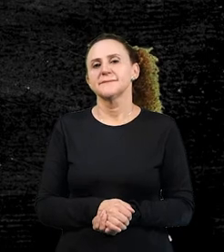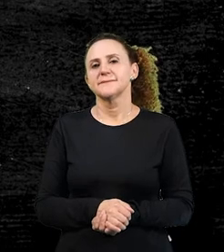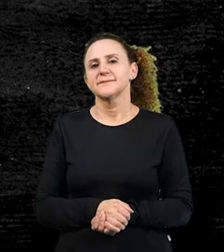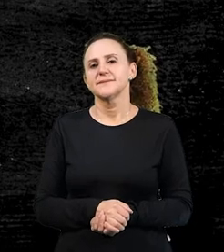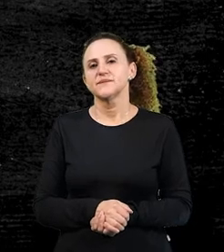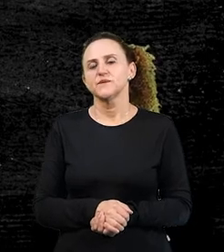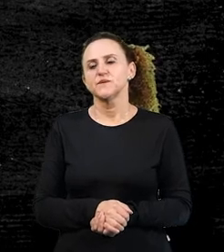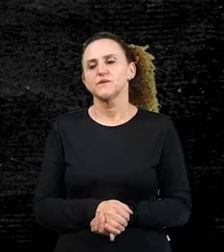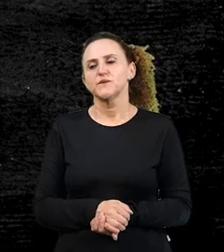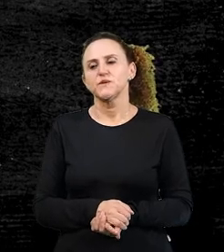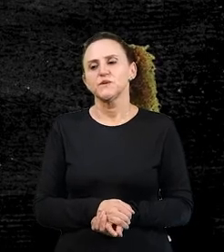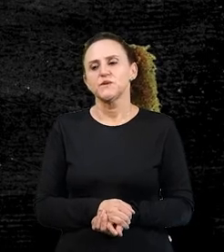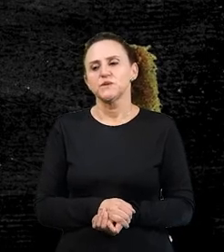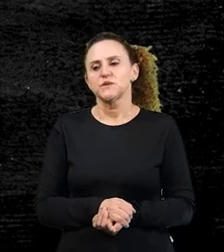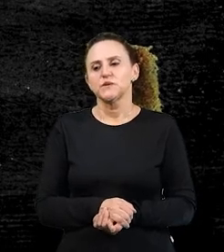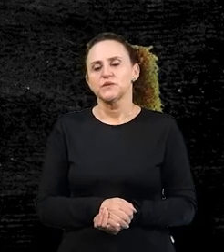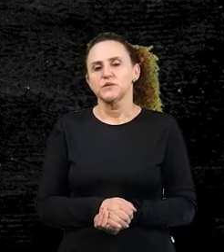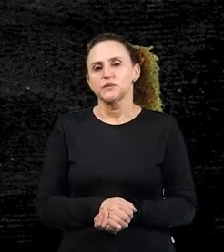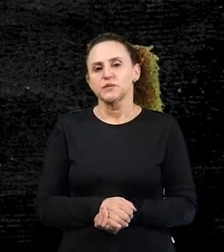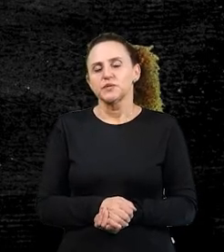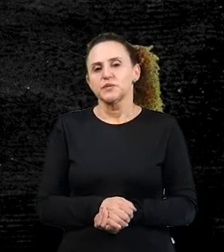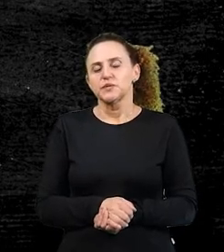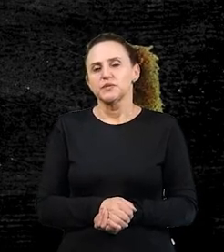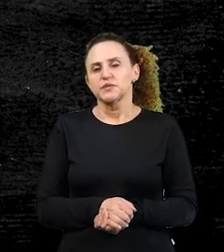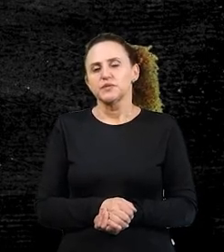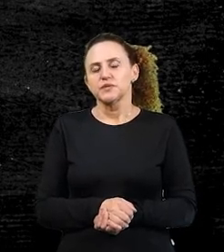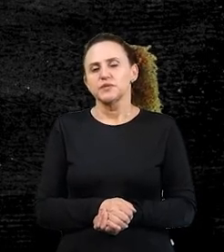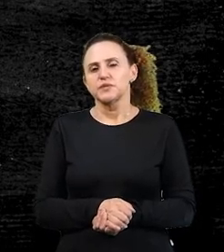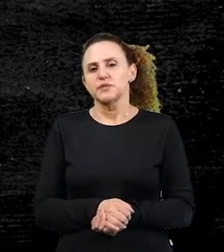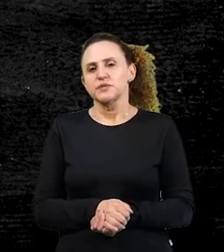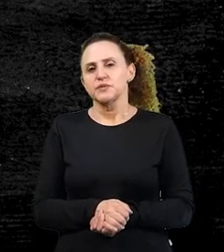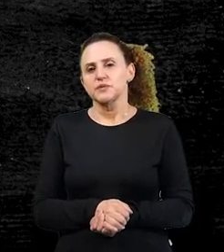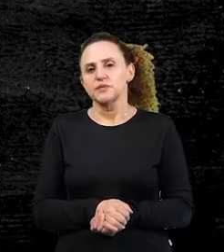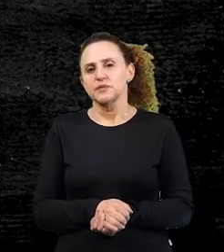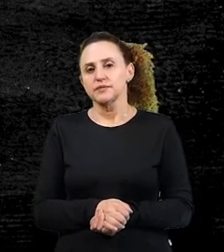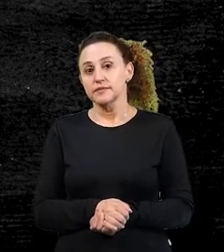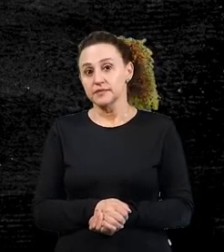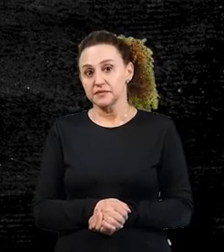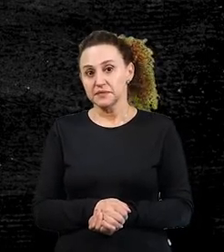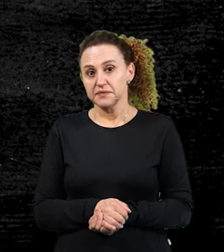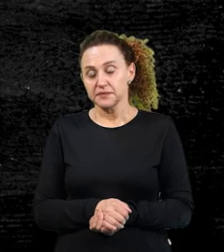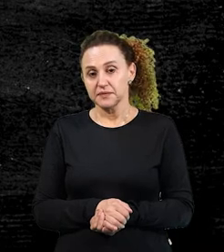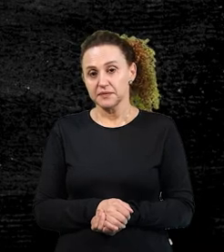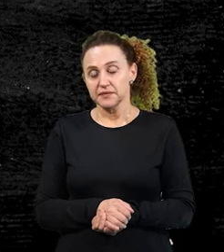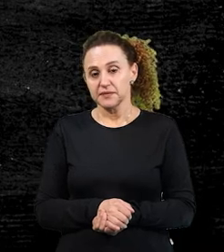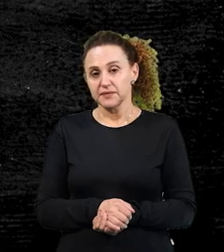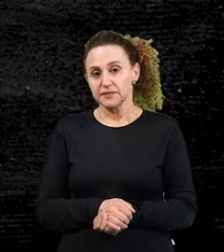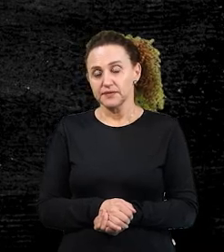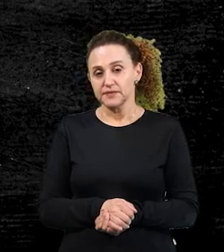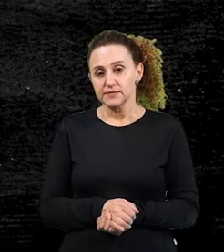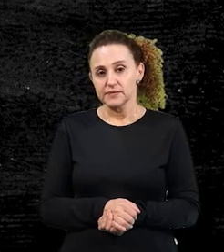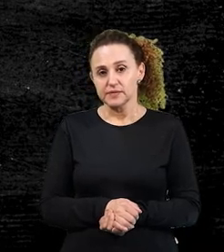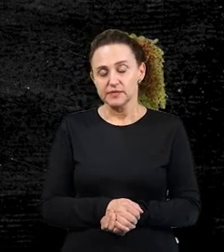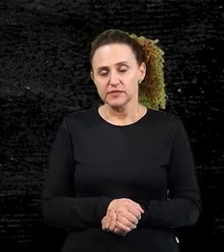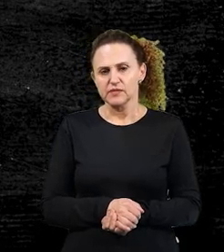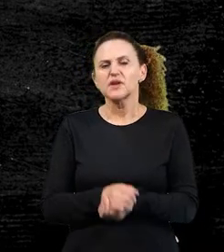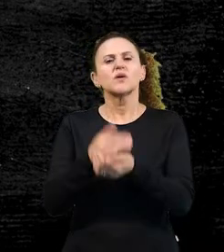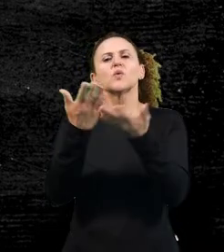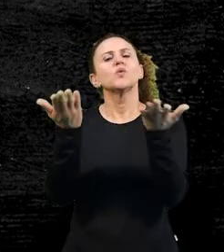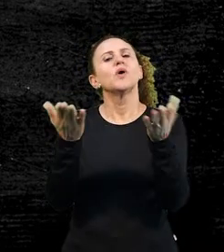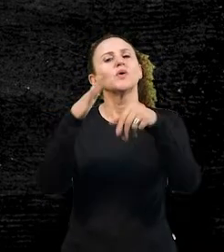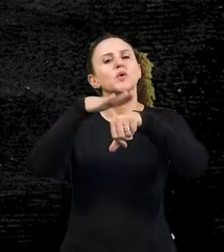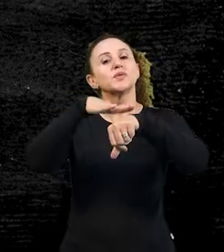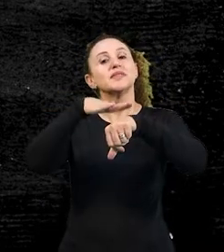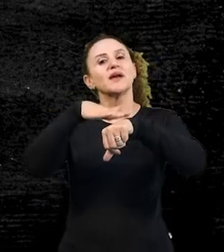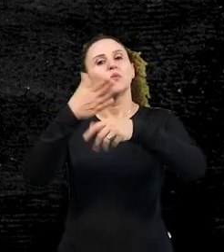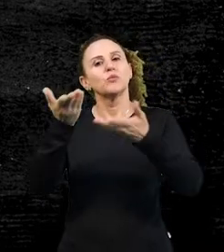o tempo e o modo. Em que tempo que tá esse vá? É no pretérito, no